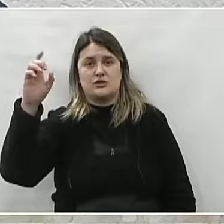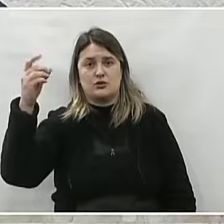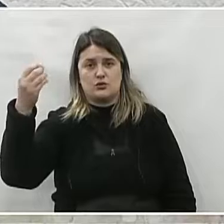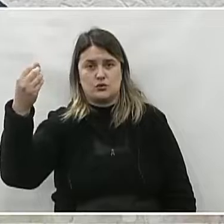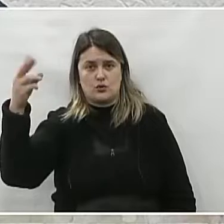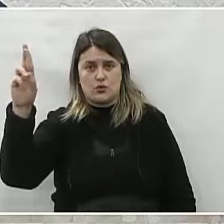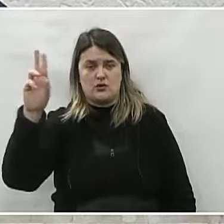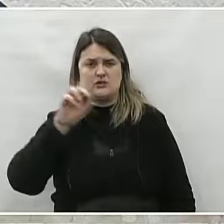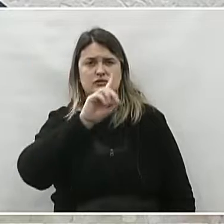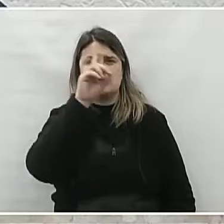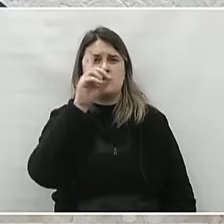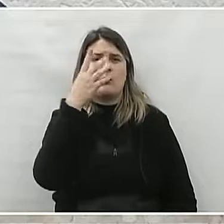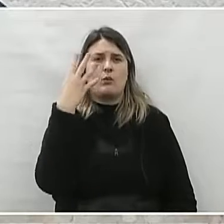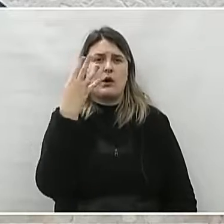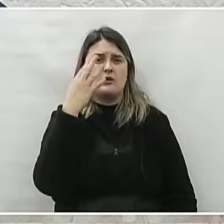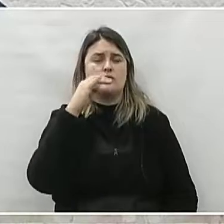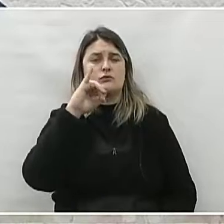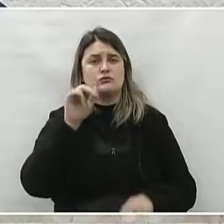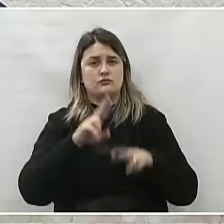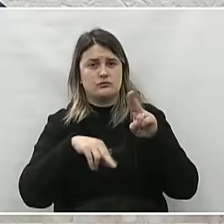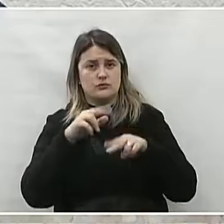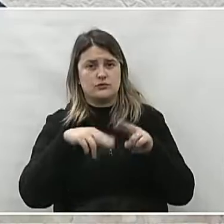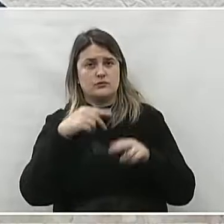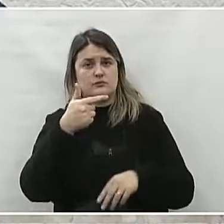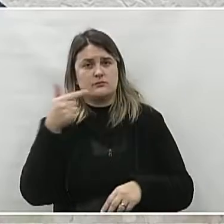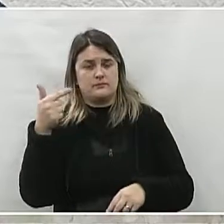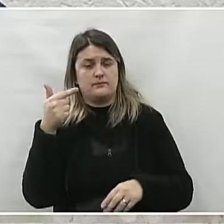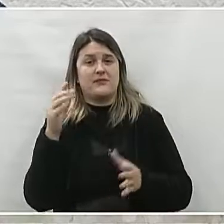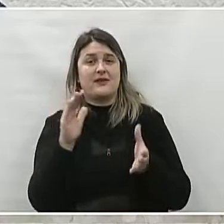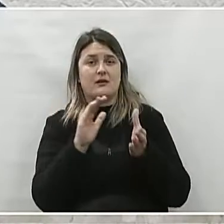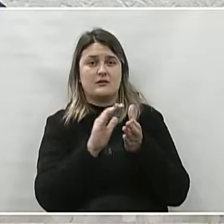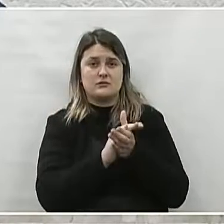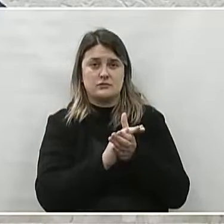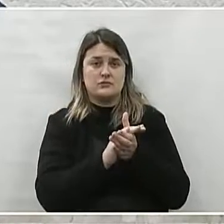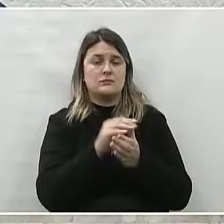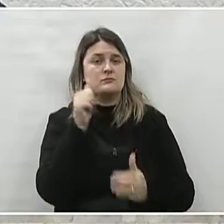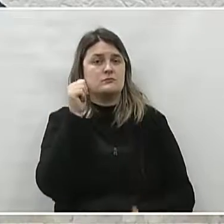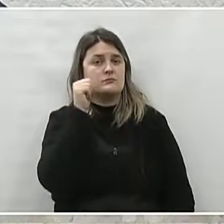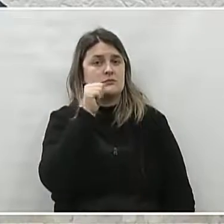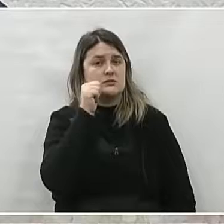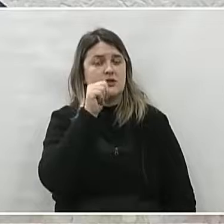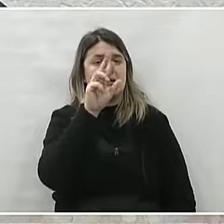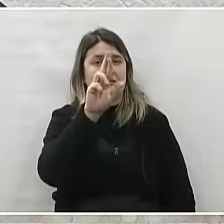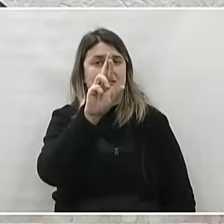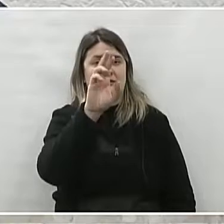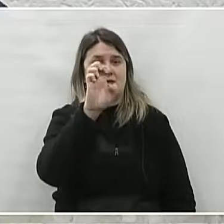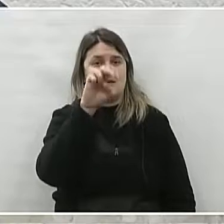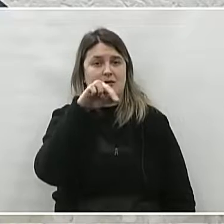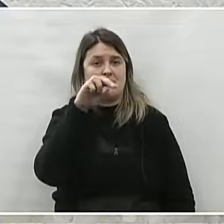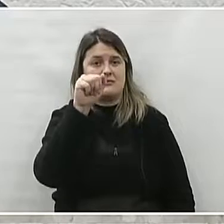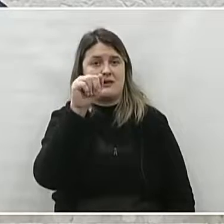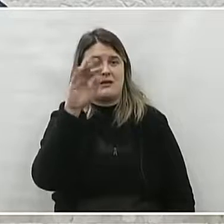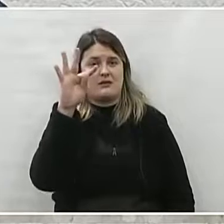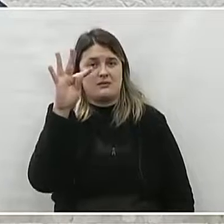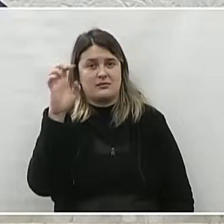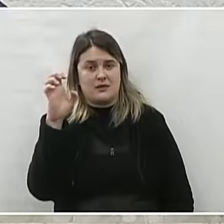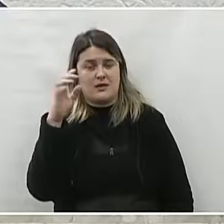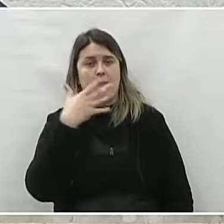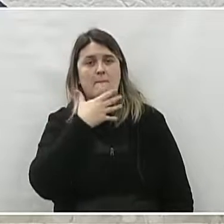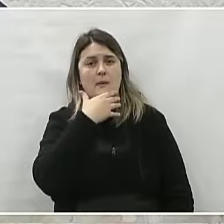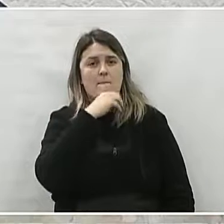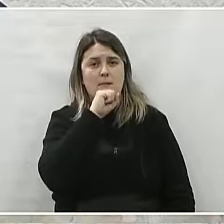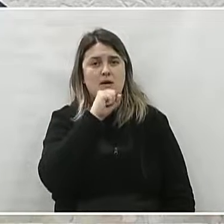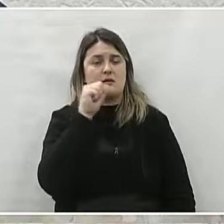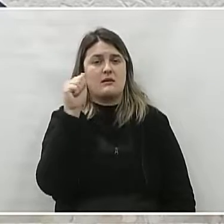4 de 6 de 2022. Foi casado com Renate Wilfeld, pai de